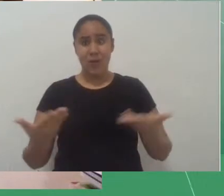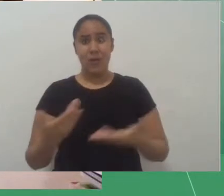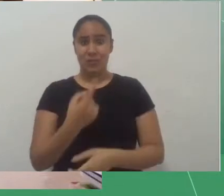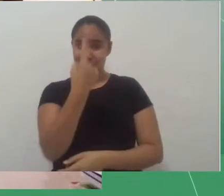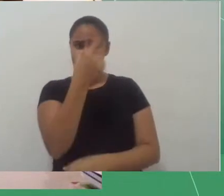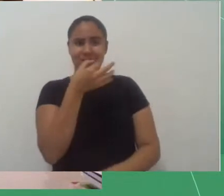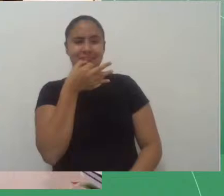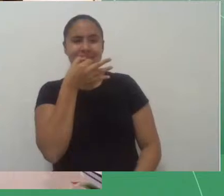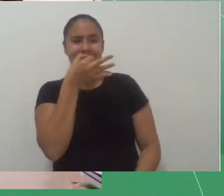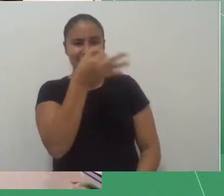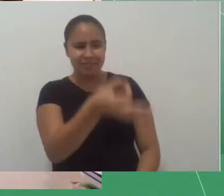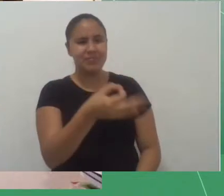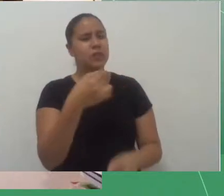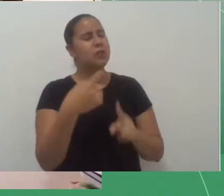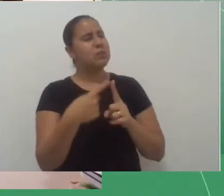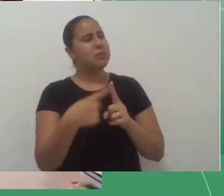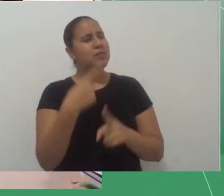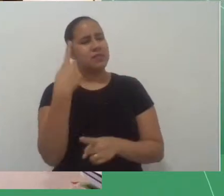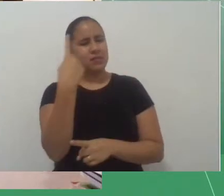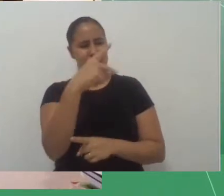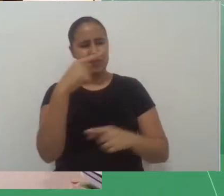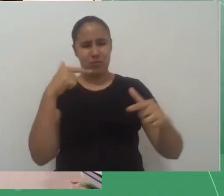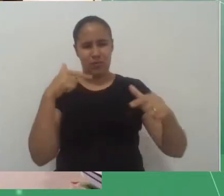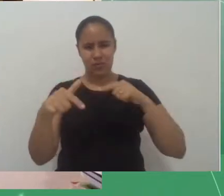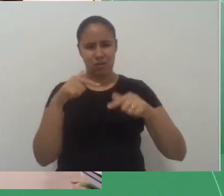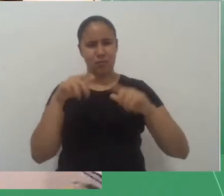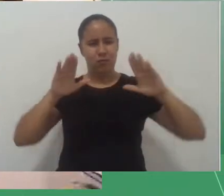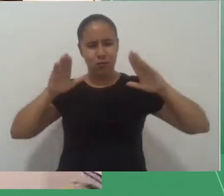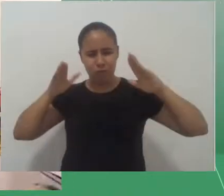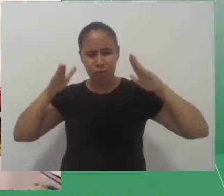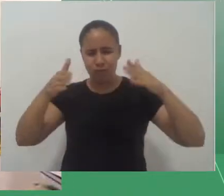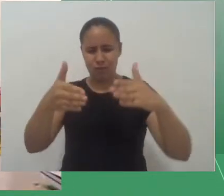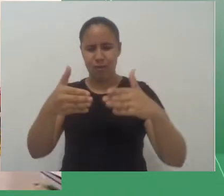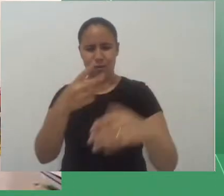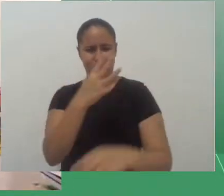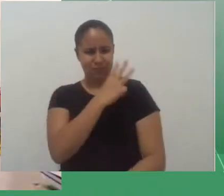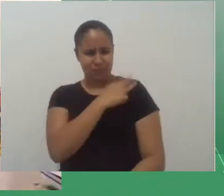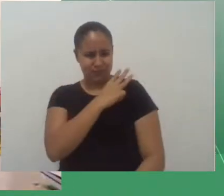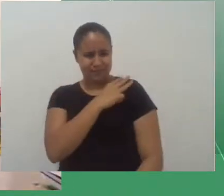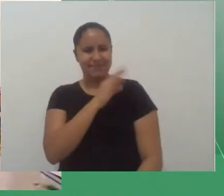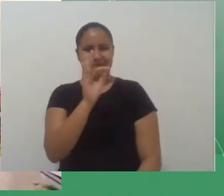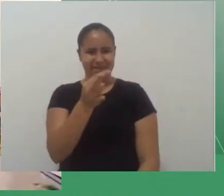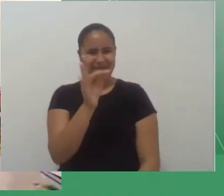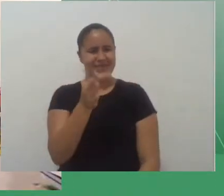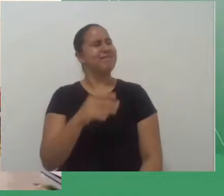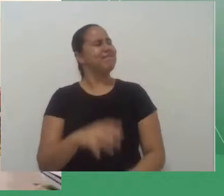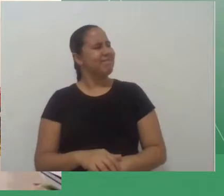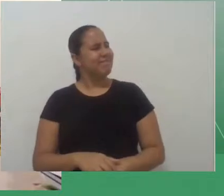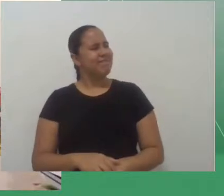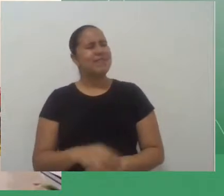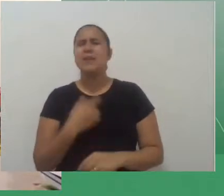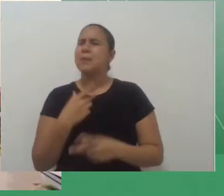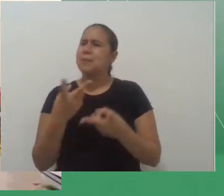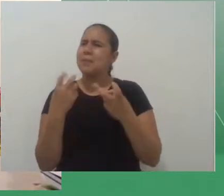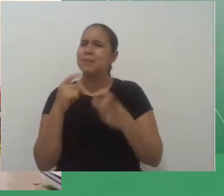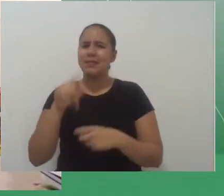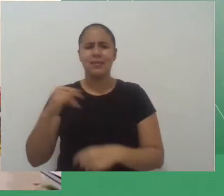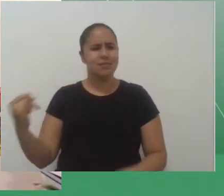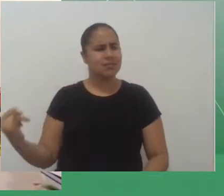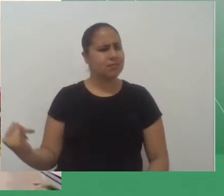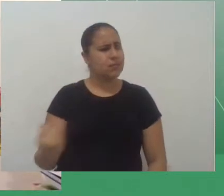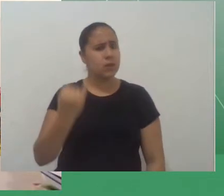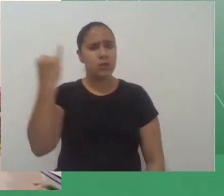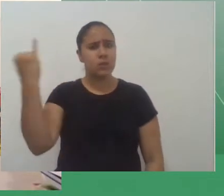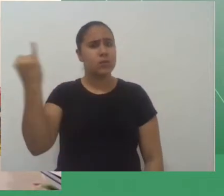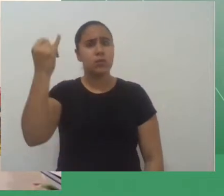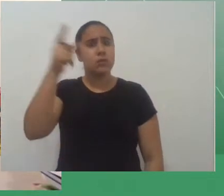esse seu trabalho é direcionado para o ensino médio, e o quão importante é despertar pelo prazer da